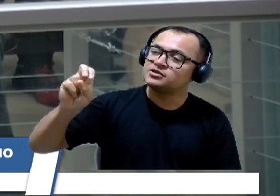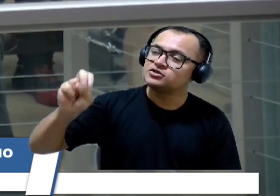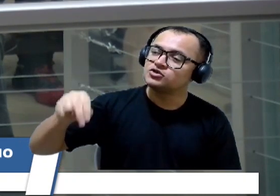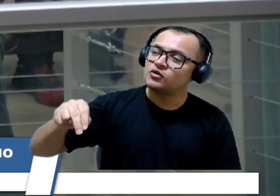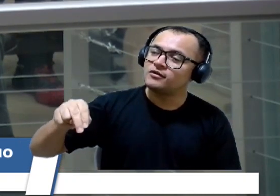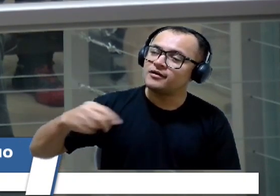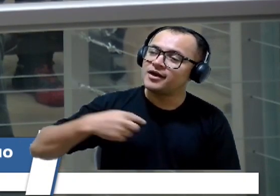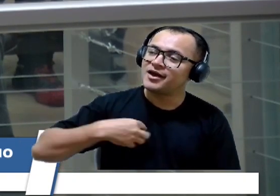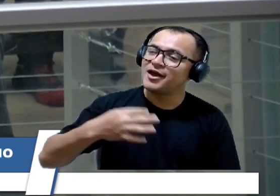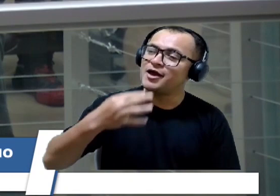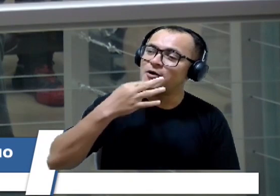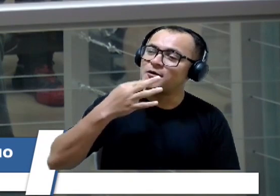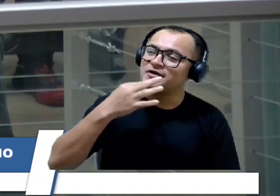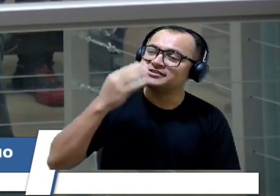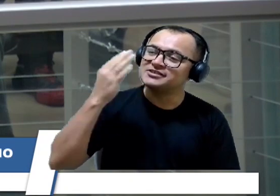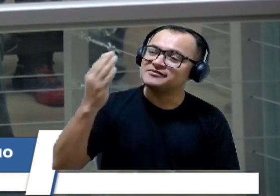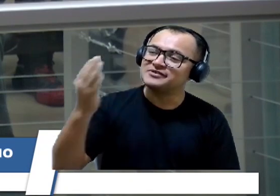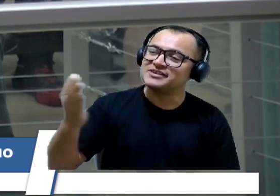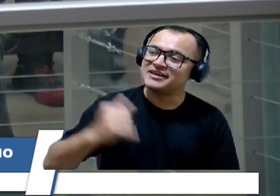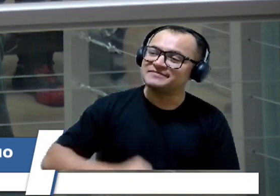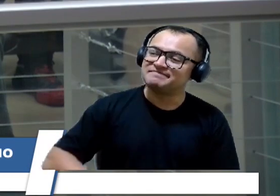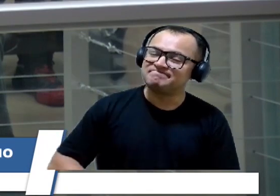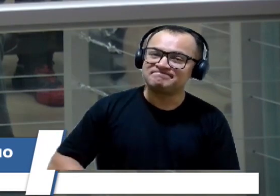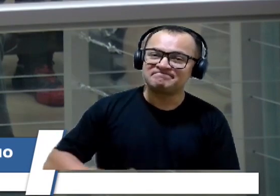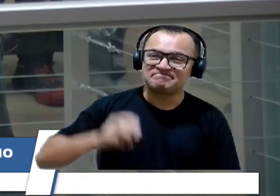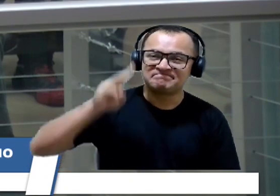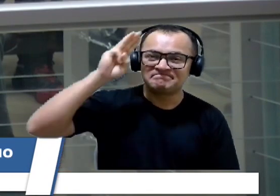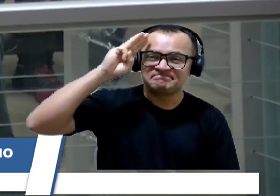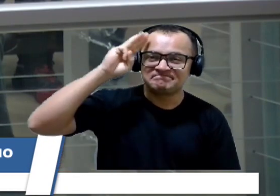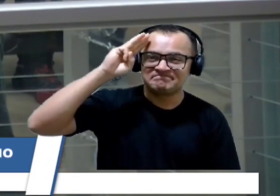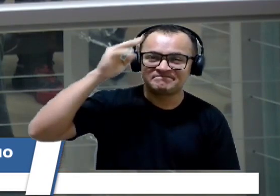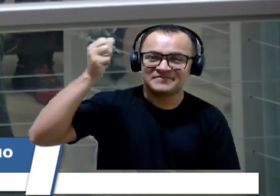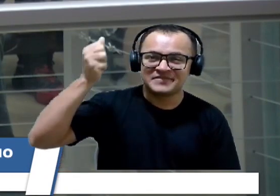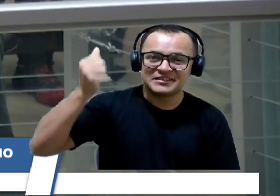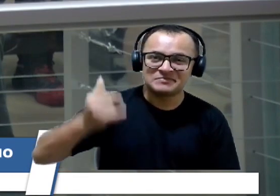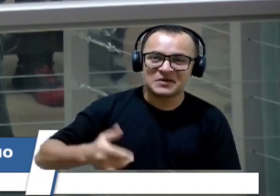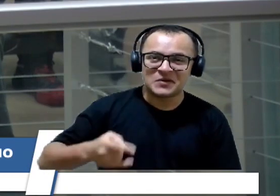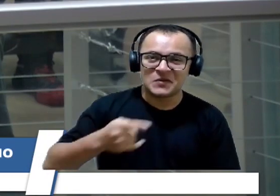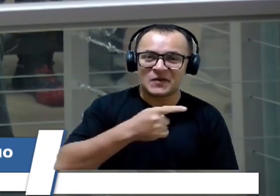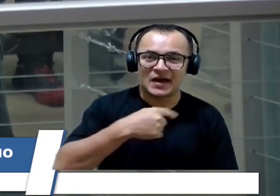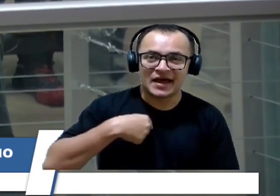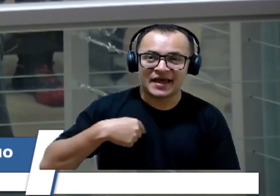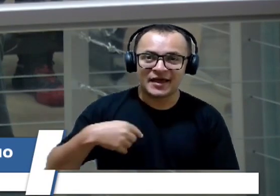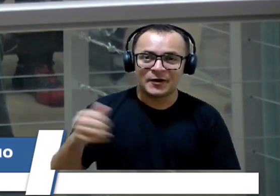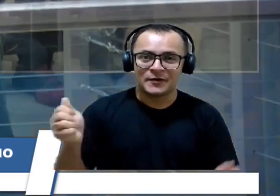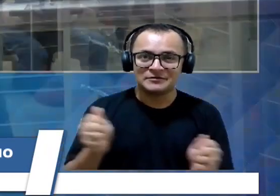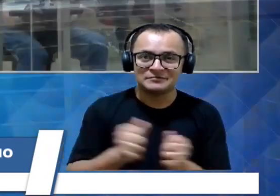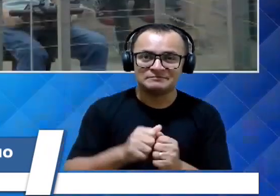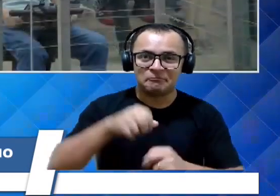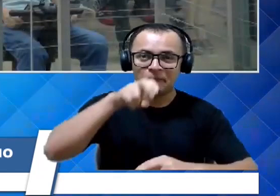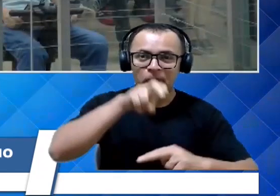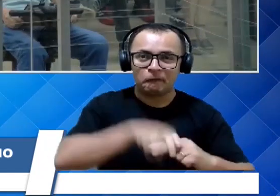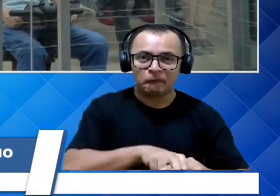evento que o Tid falou, do Chuí, sentei ao lado do senhor, na mesa,